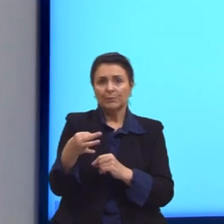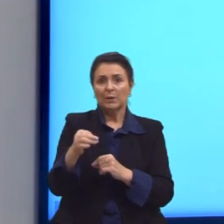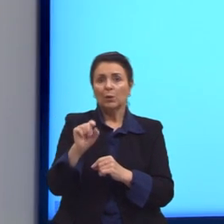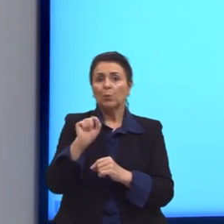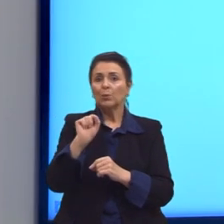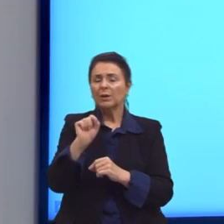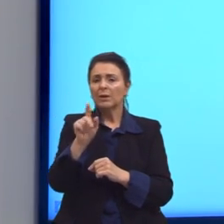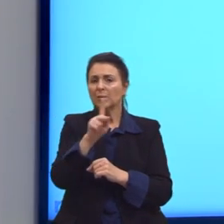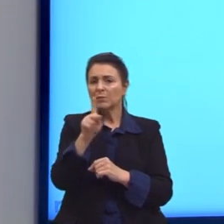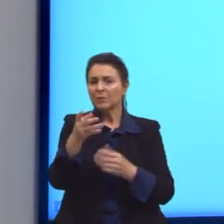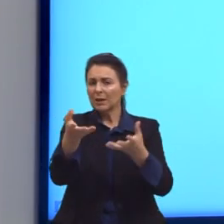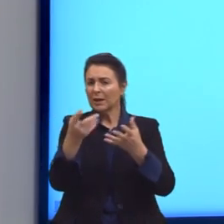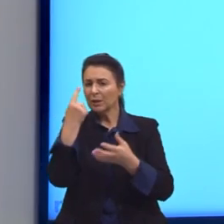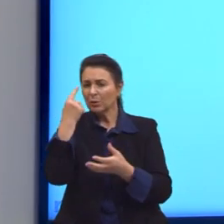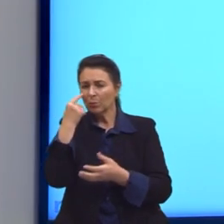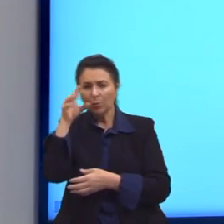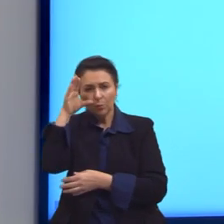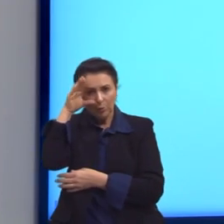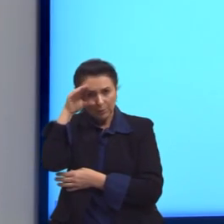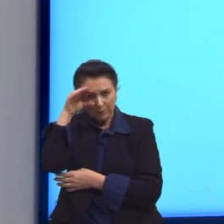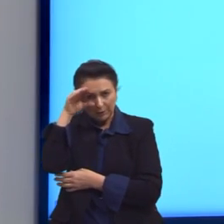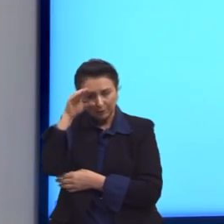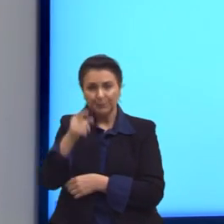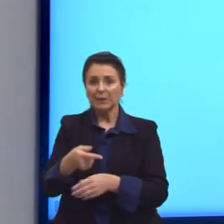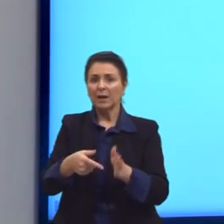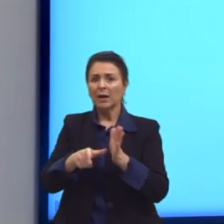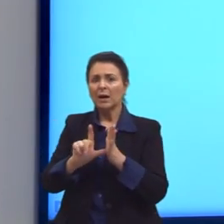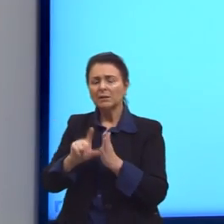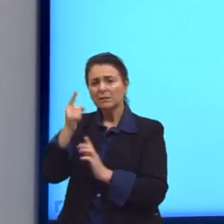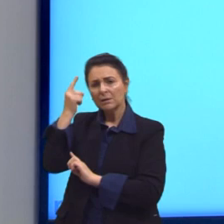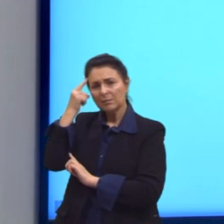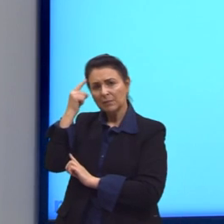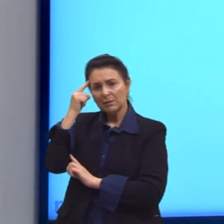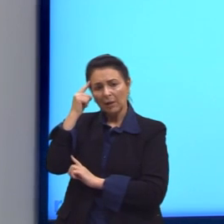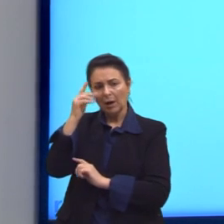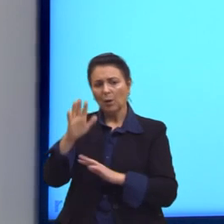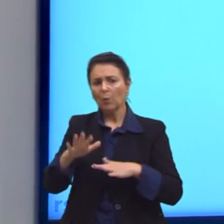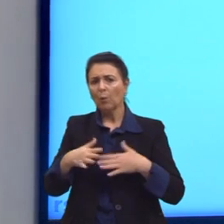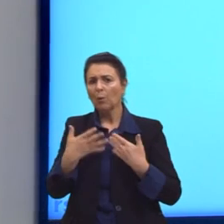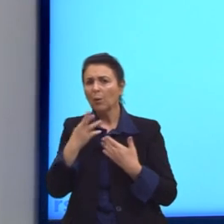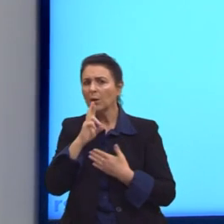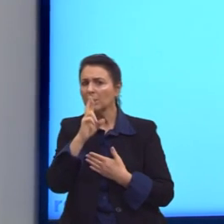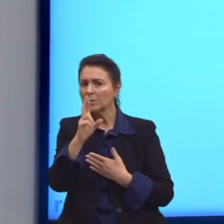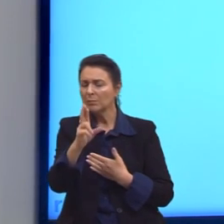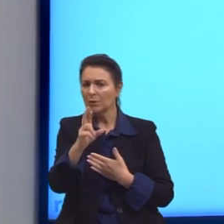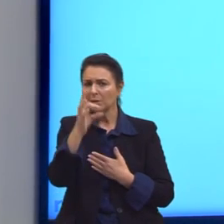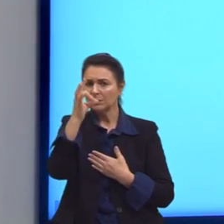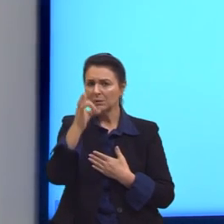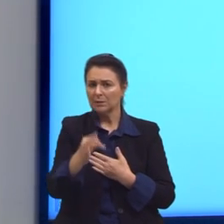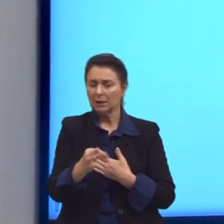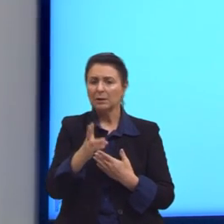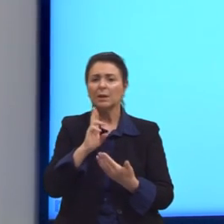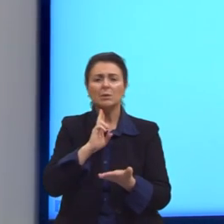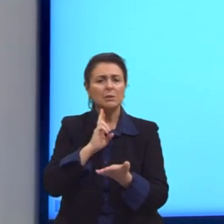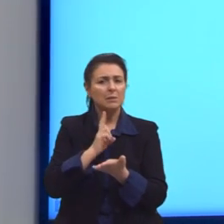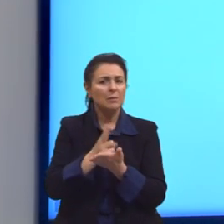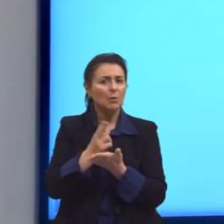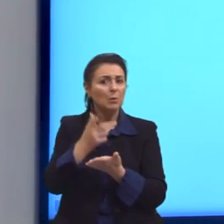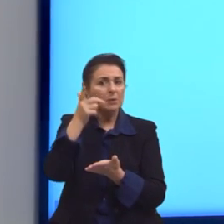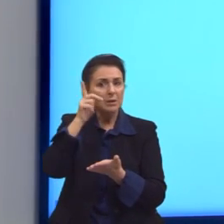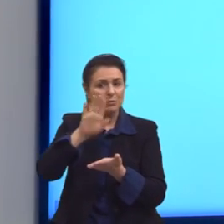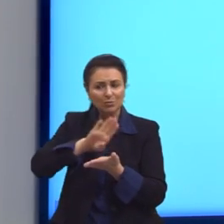eu quero que vocês observem? Antes da gente pensar qual é a resposta correta, Nós sempre conseguimos